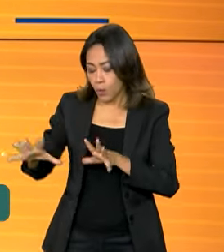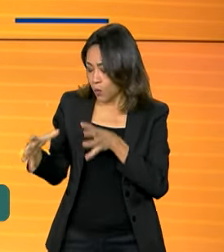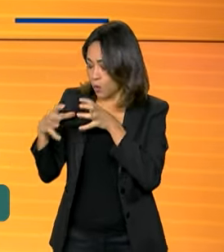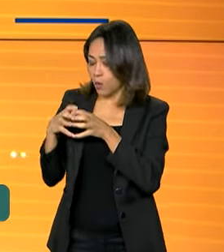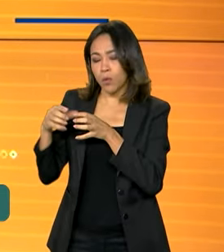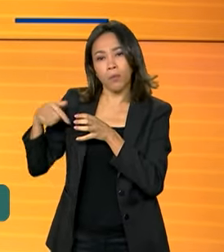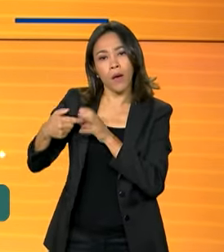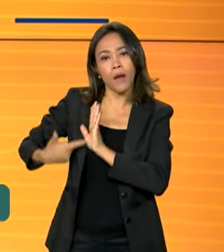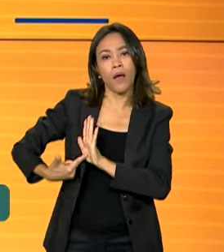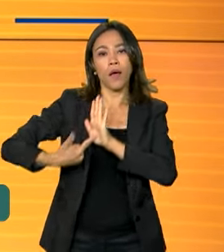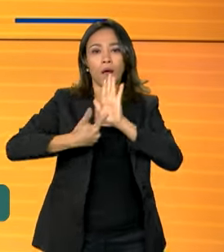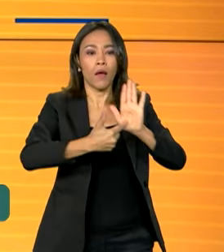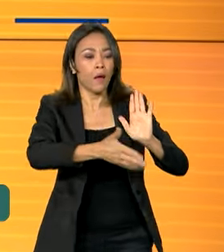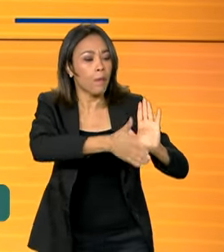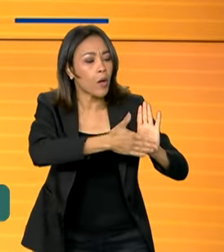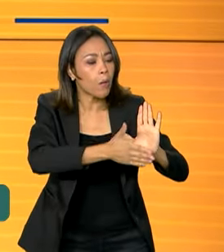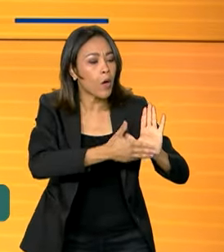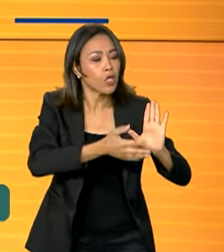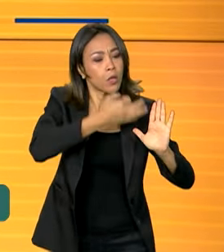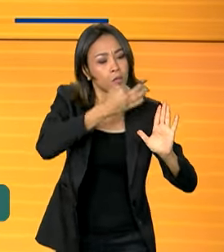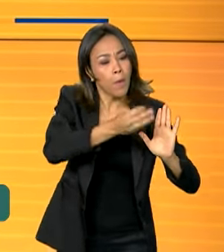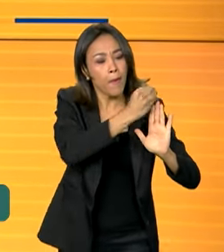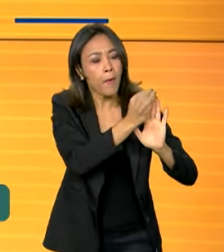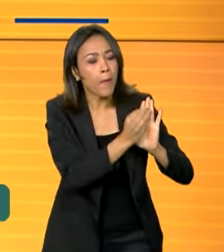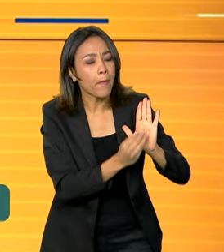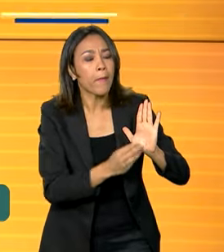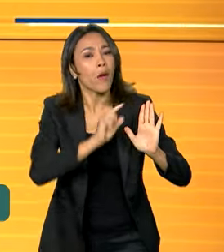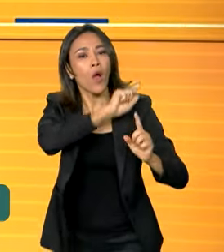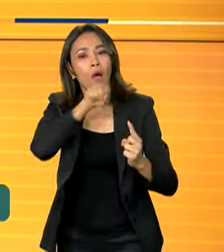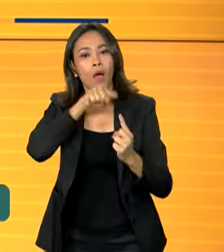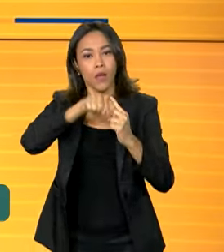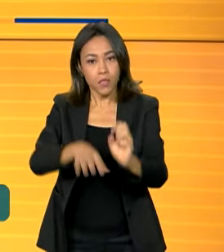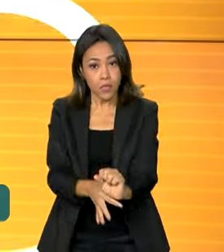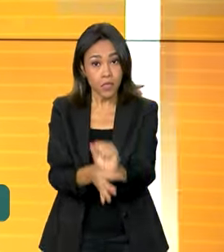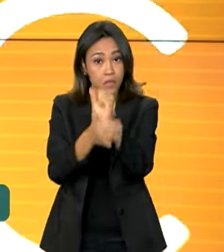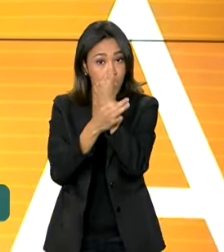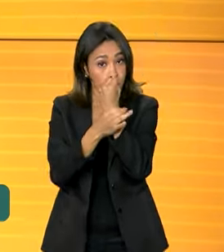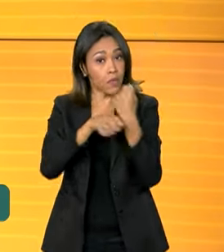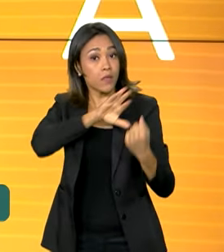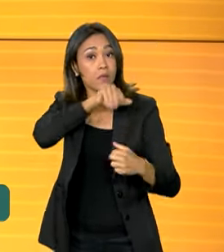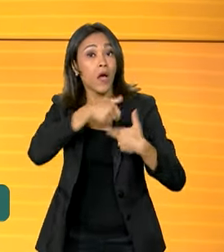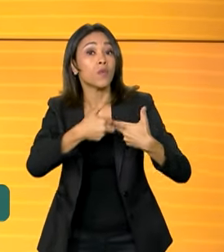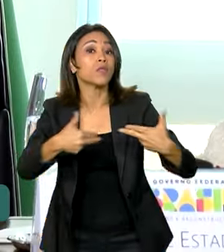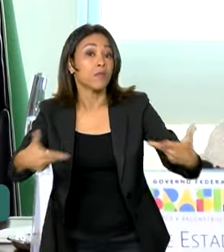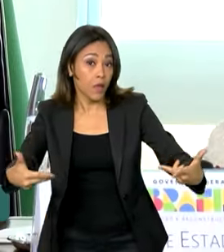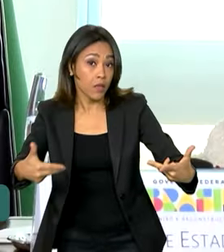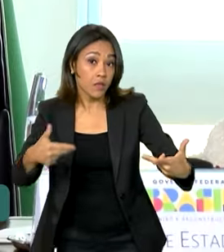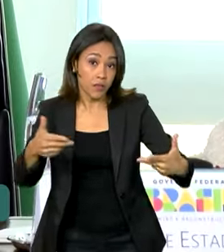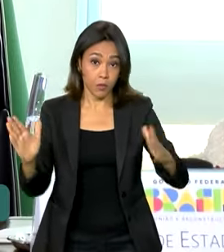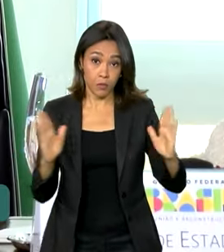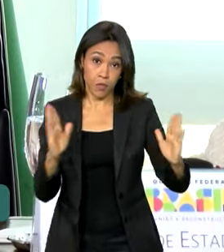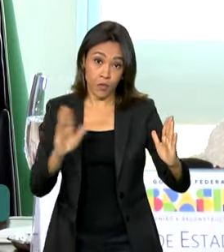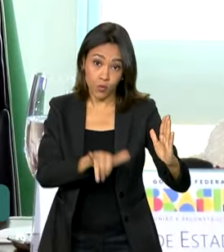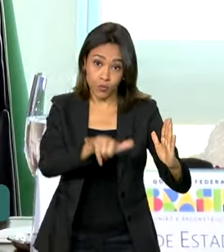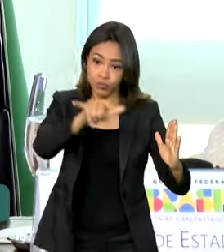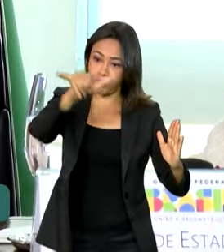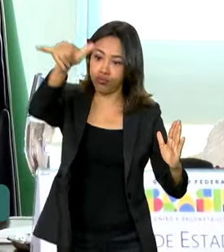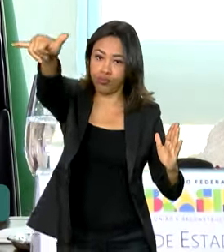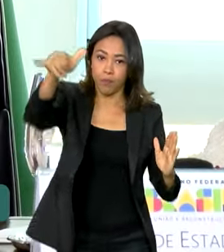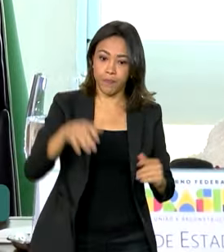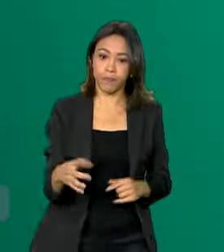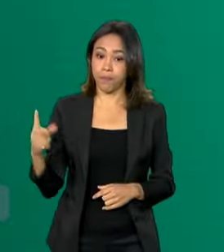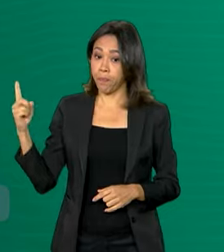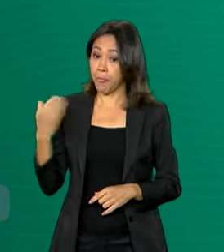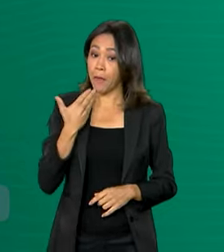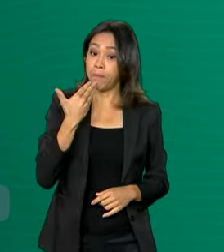propostas ao setor com o objetivo de garantir mais segurança aos pets durante os voos. A pedido do presidente